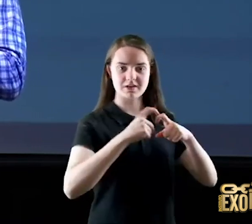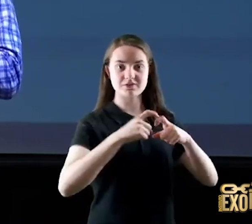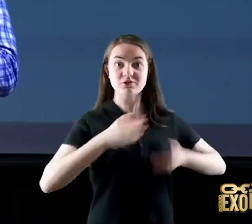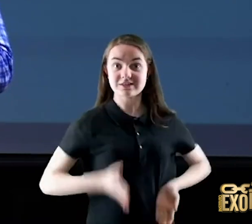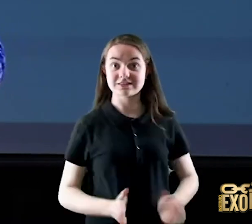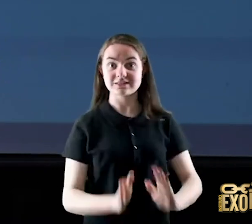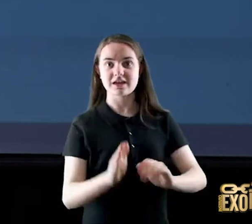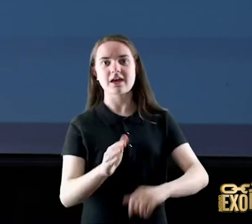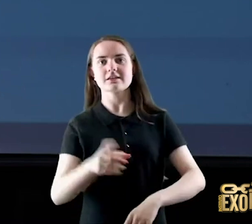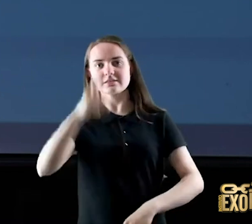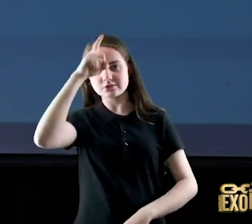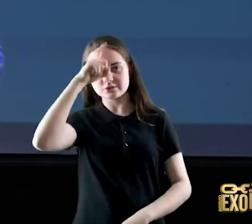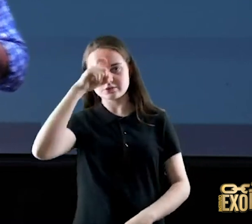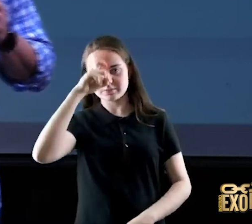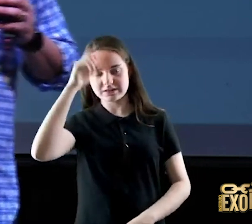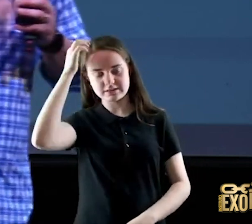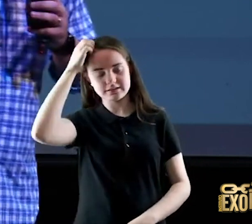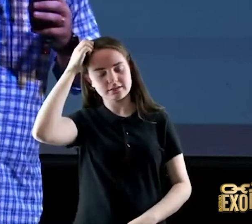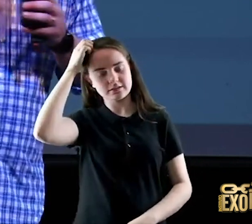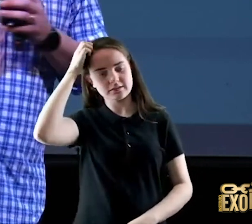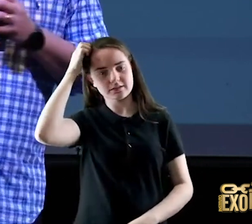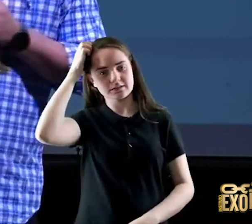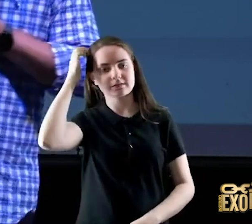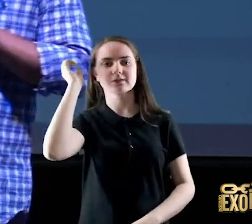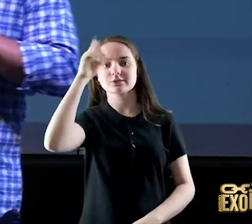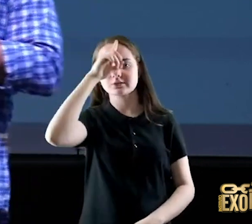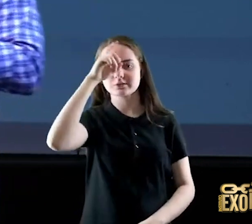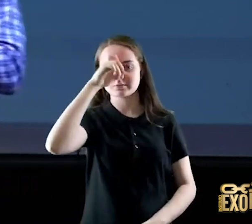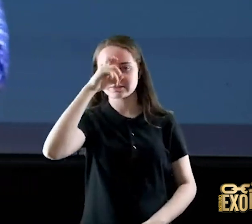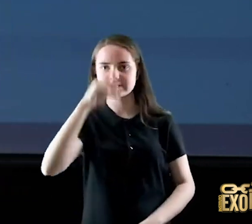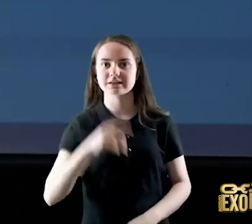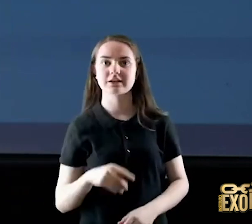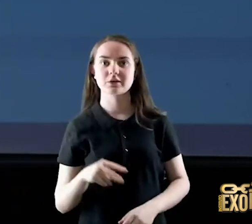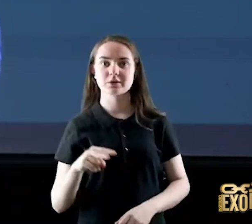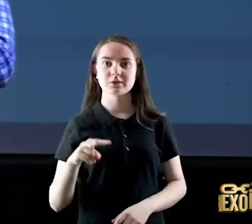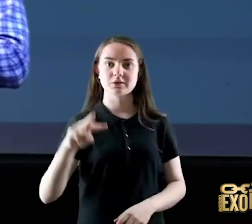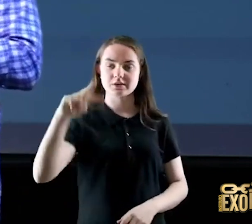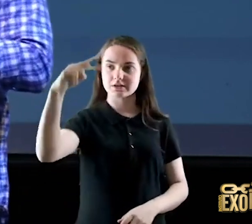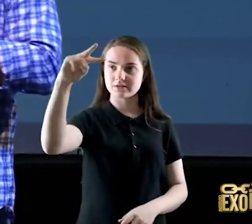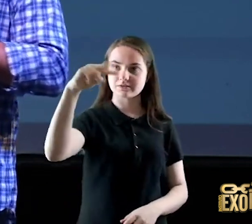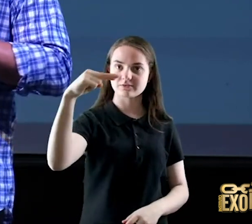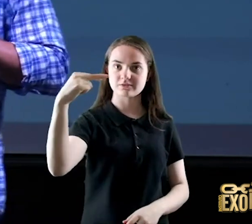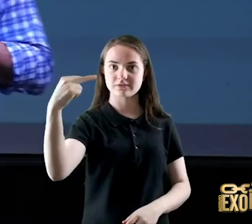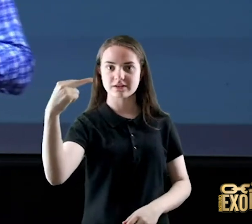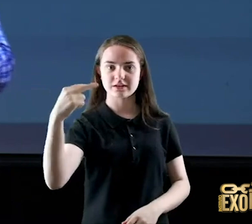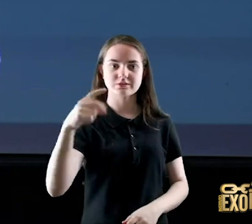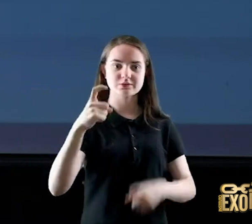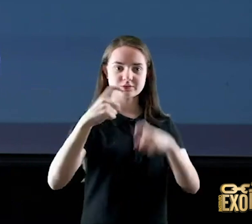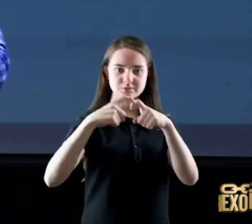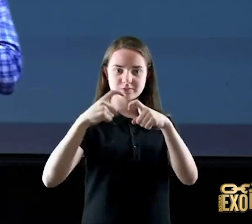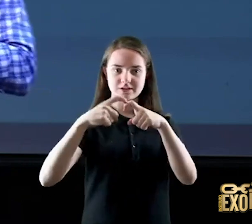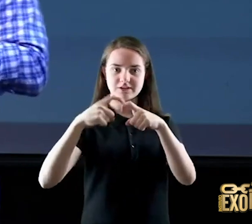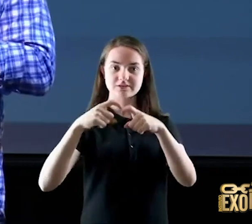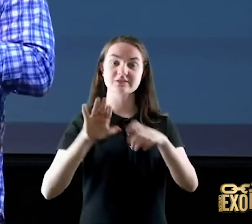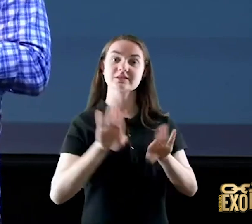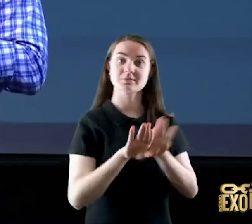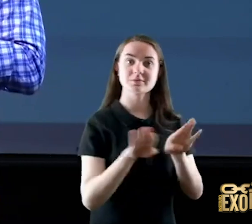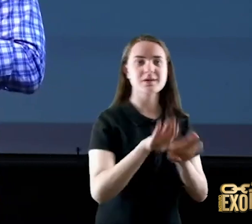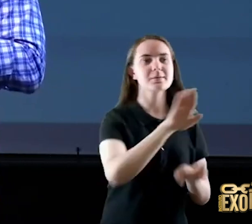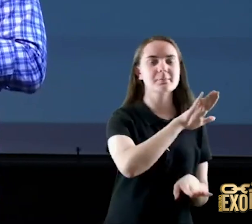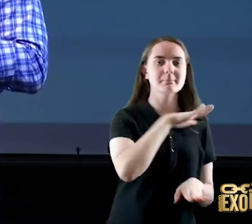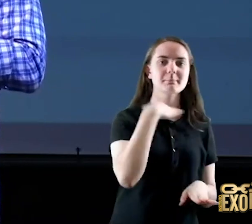nasce numa clínica você nasce no hospital você nasce nas mãos do médico e você morre